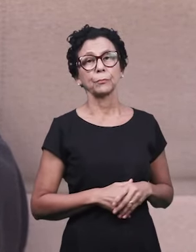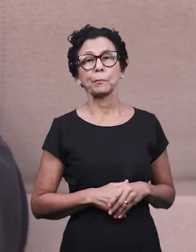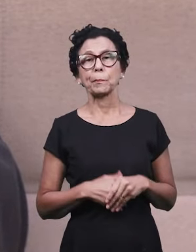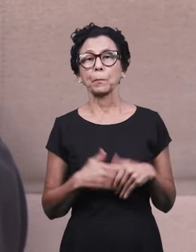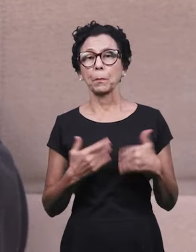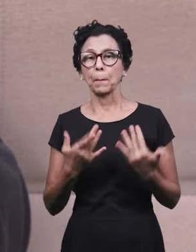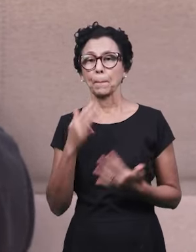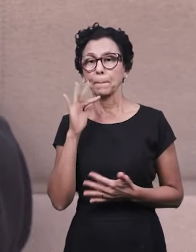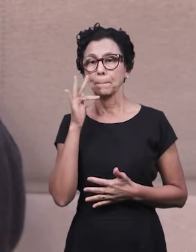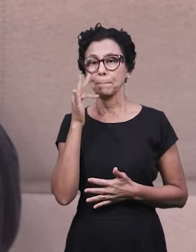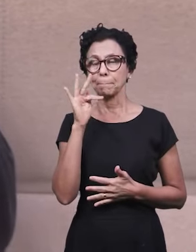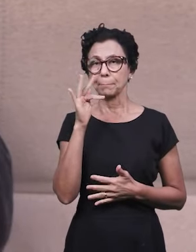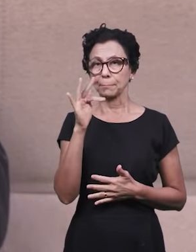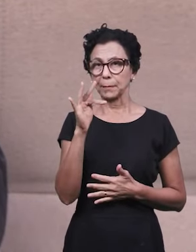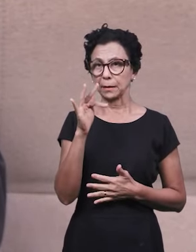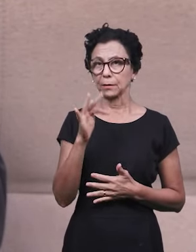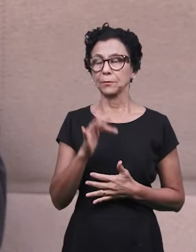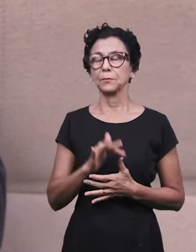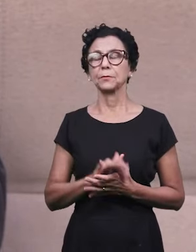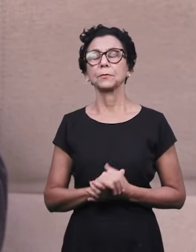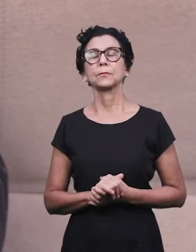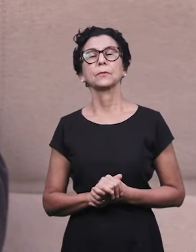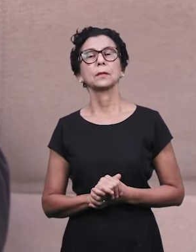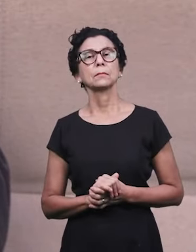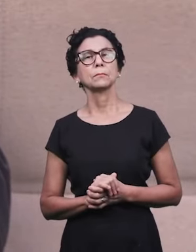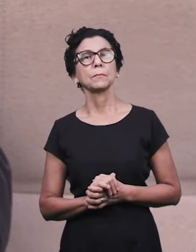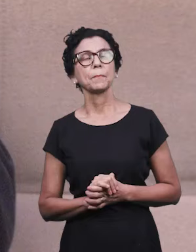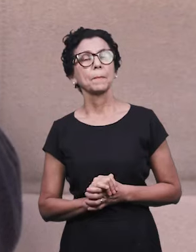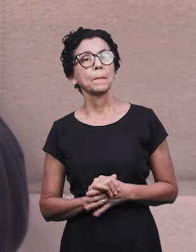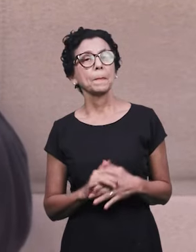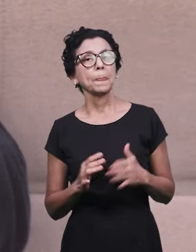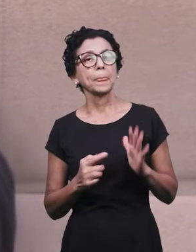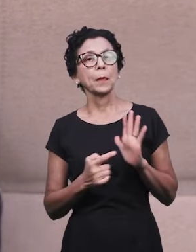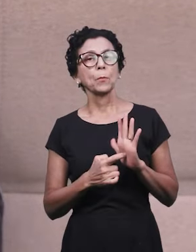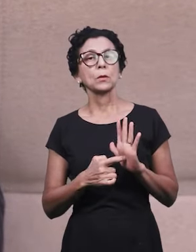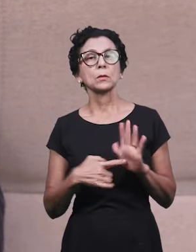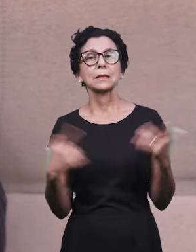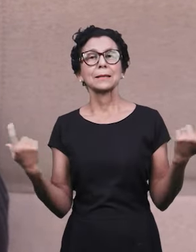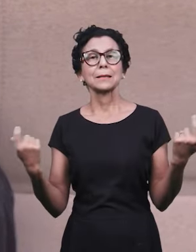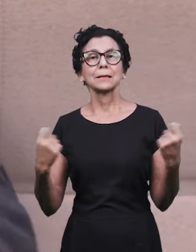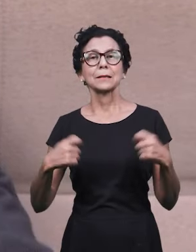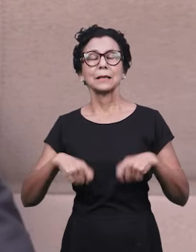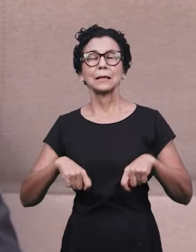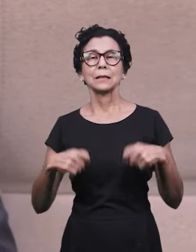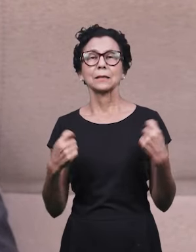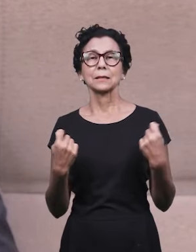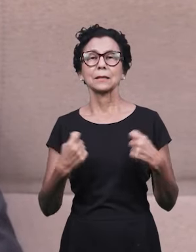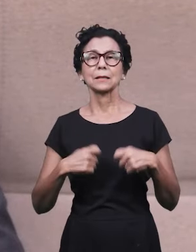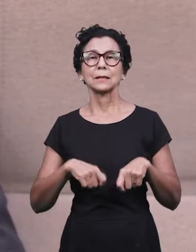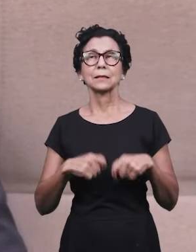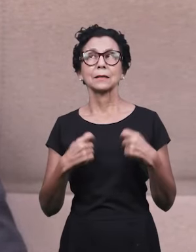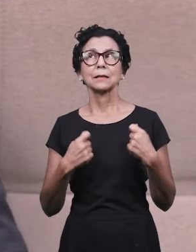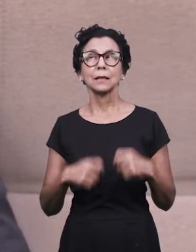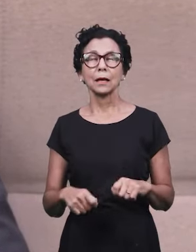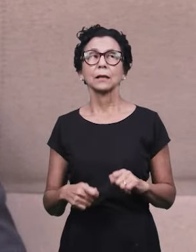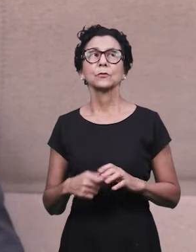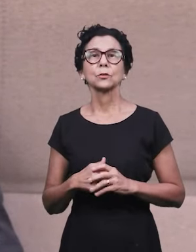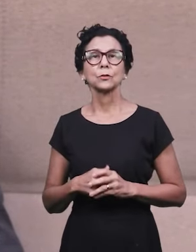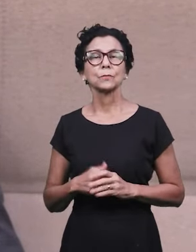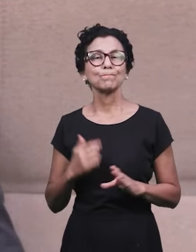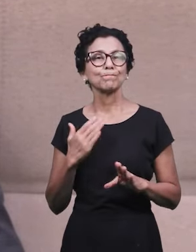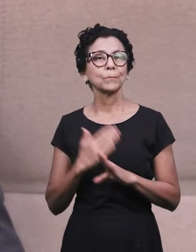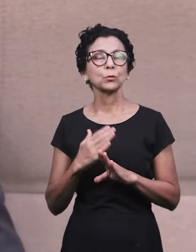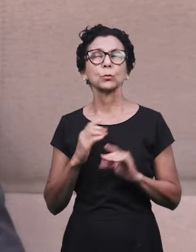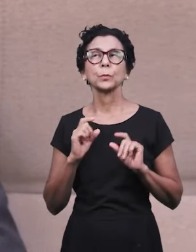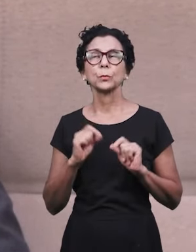breve, então nós estamos vinculando totalmente a necessidade de buscar a revelação,